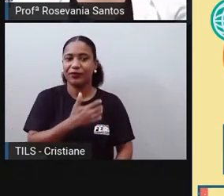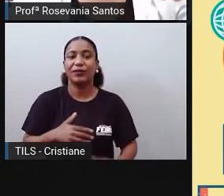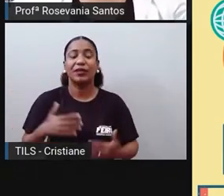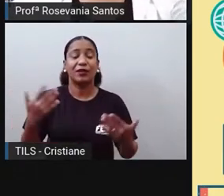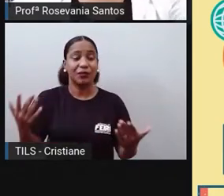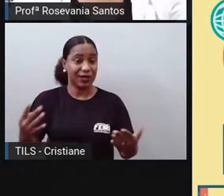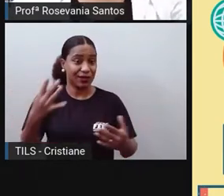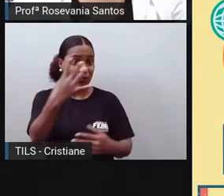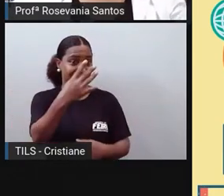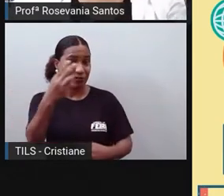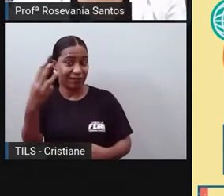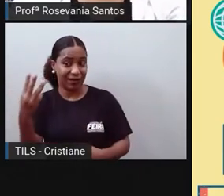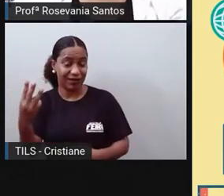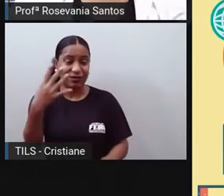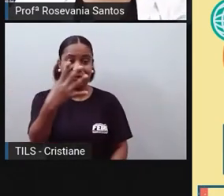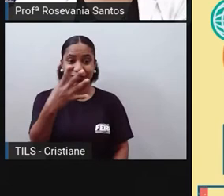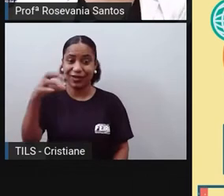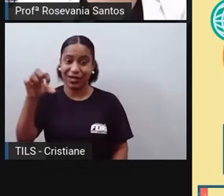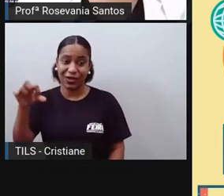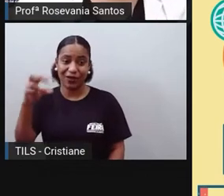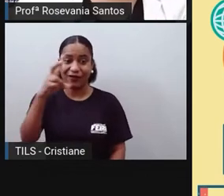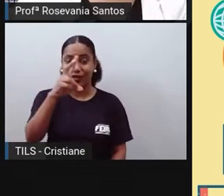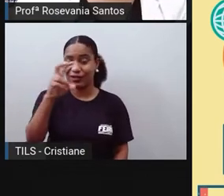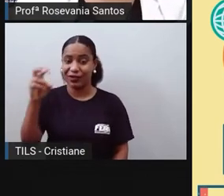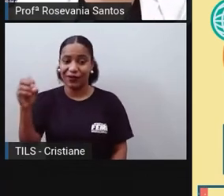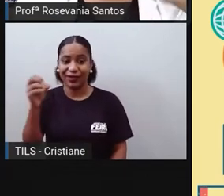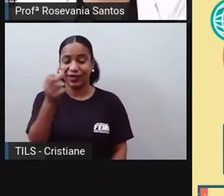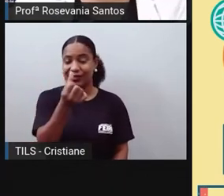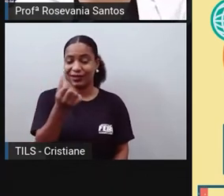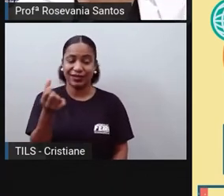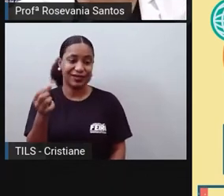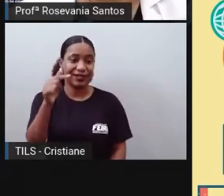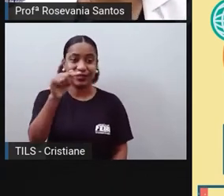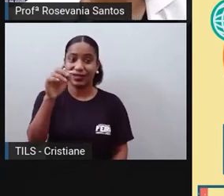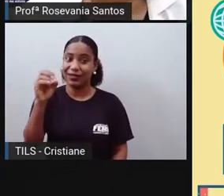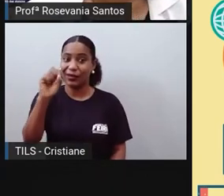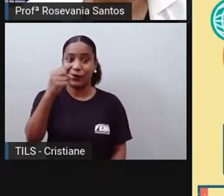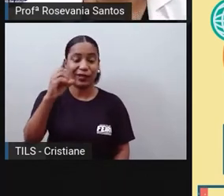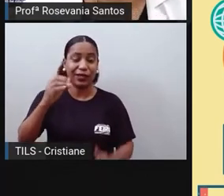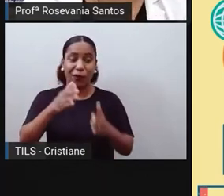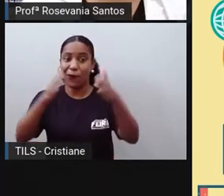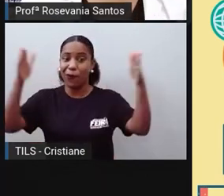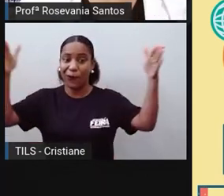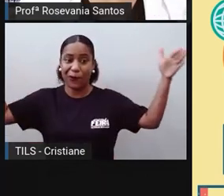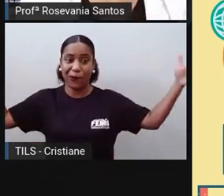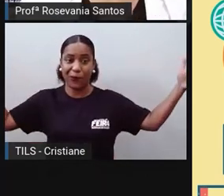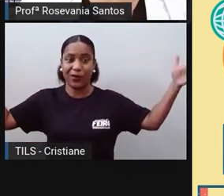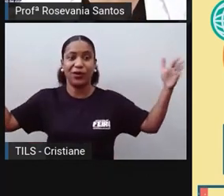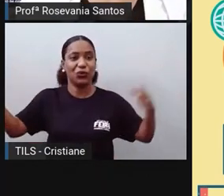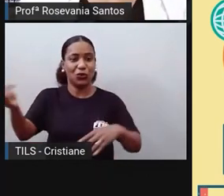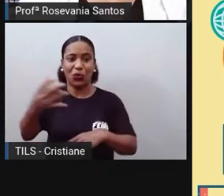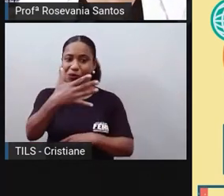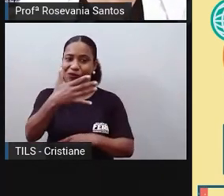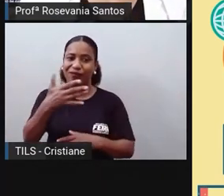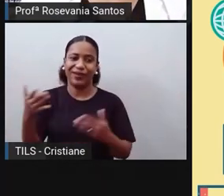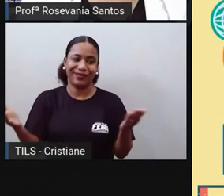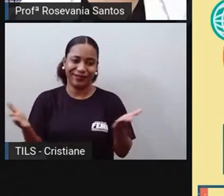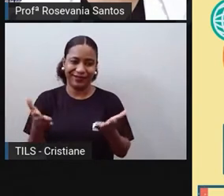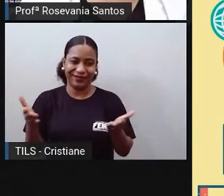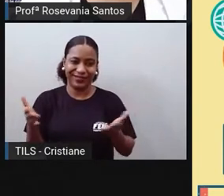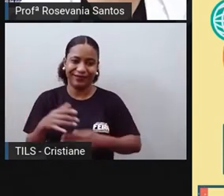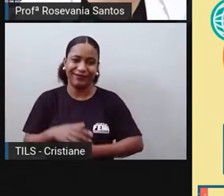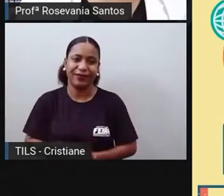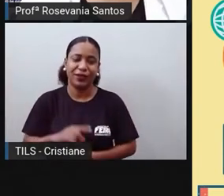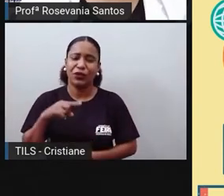43, as de 49, 50, 60, 70, 80, quantas polegadas lá for. Então, a gente vai